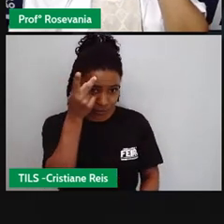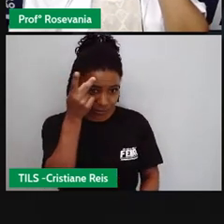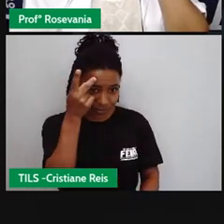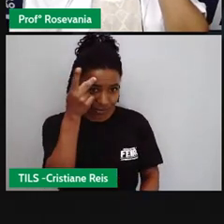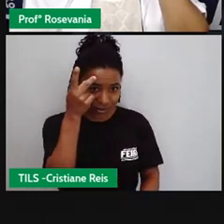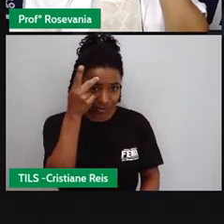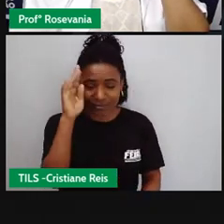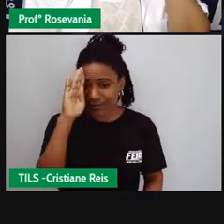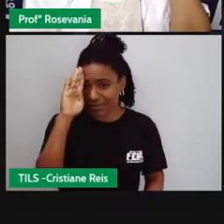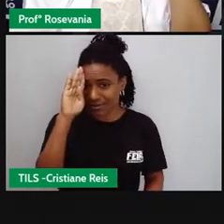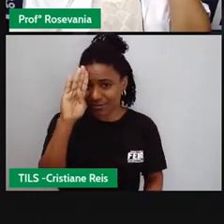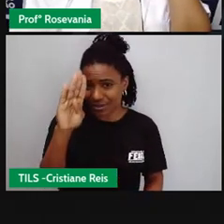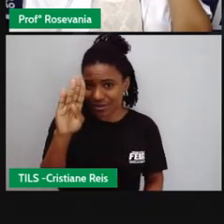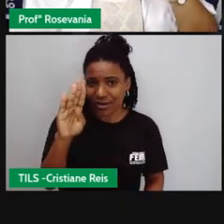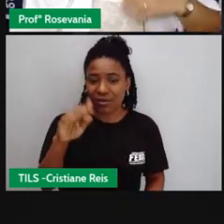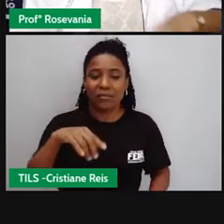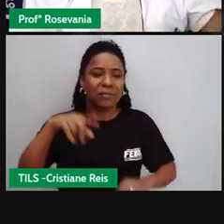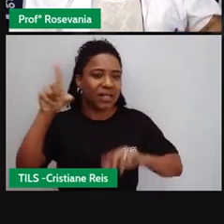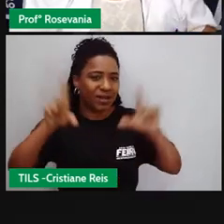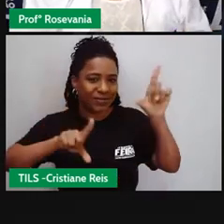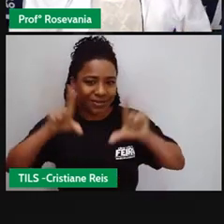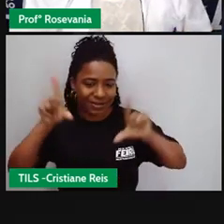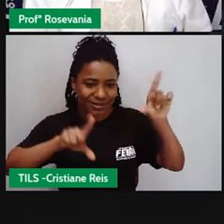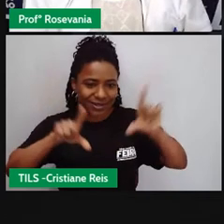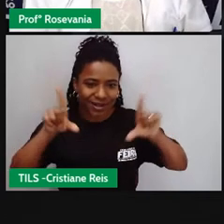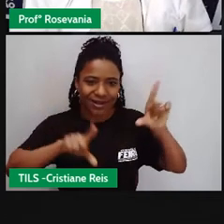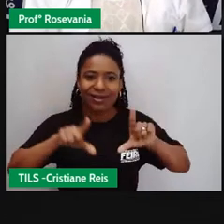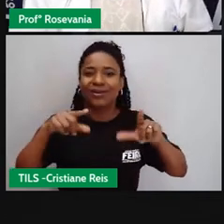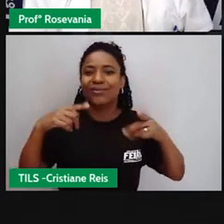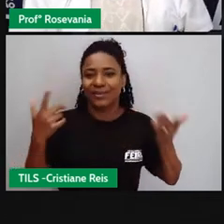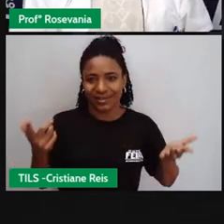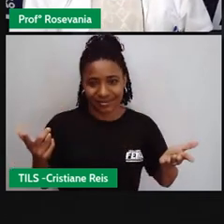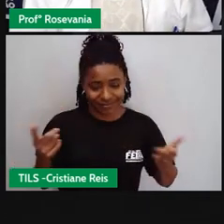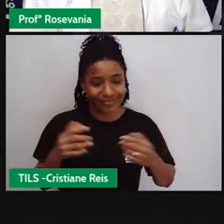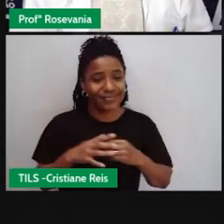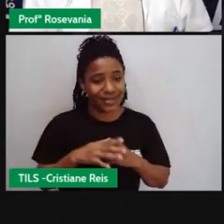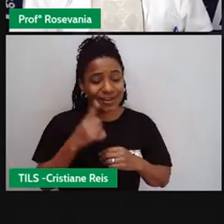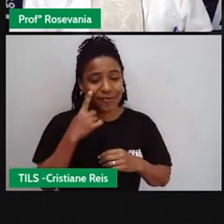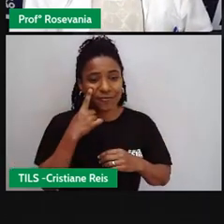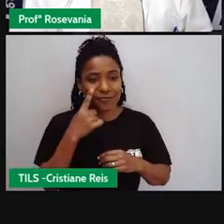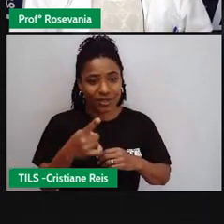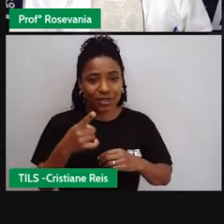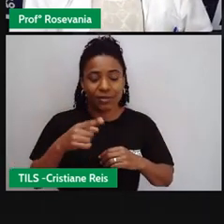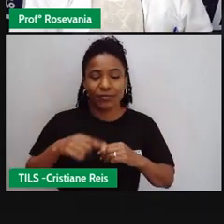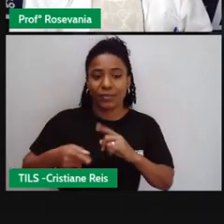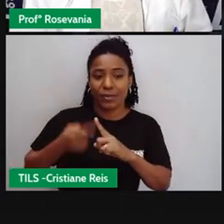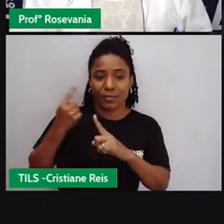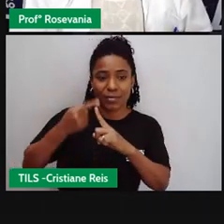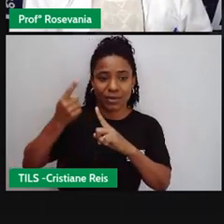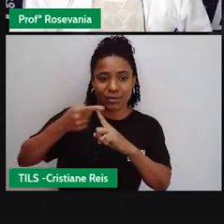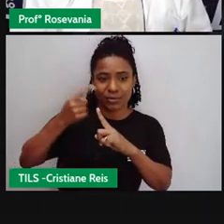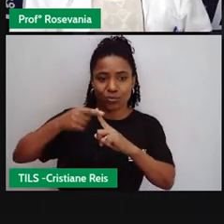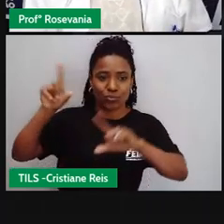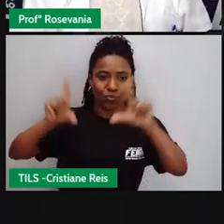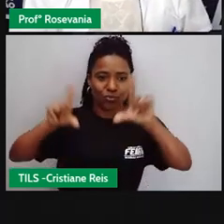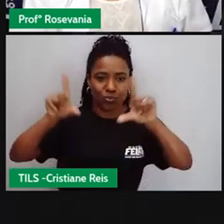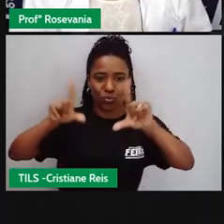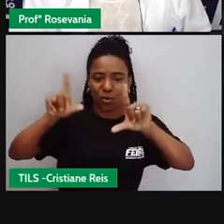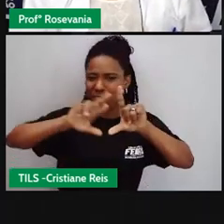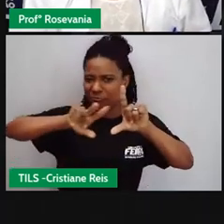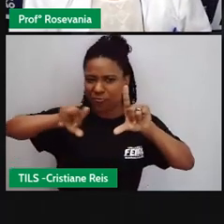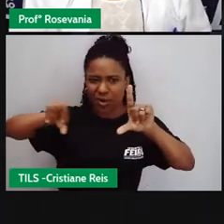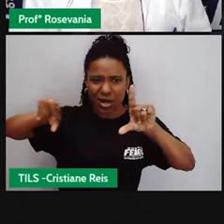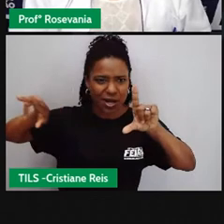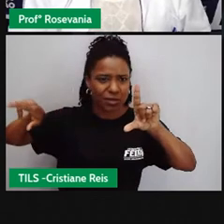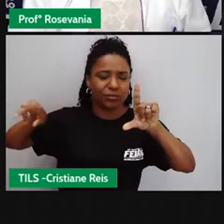até quando a gente fala de televisão de TV aberta você vai perceber que a maior quantidade de canais de amistoras também